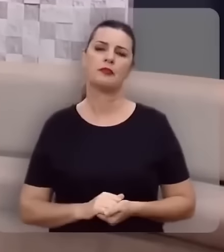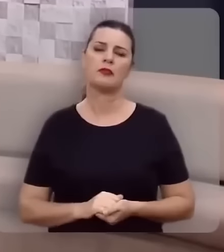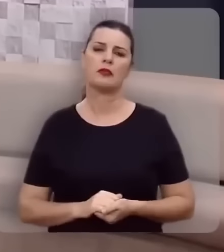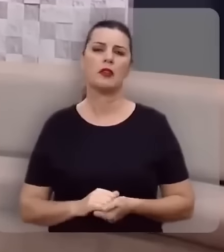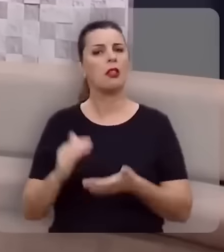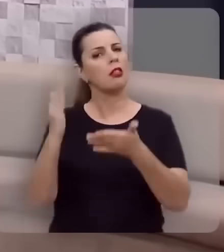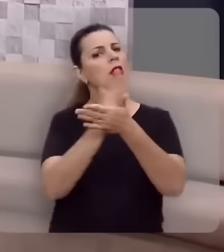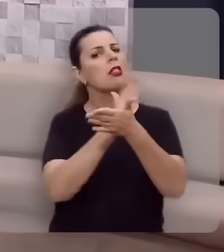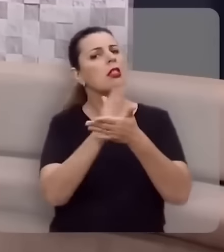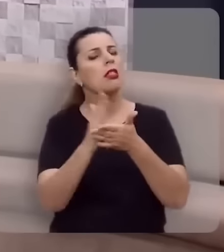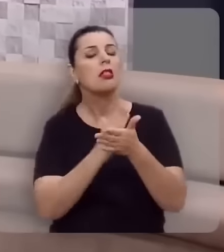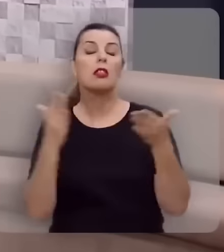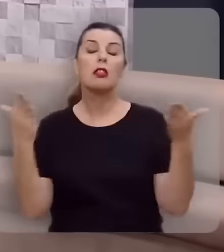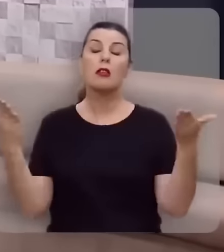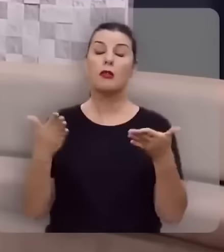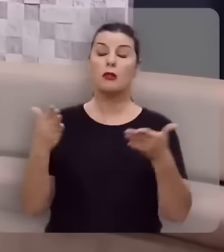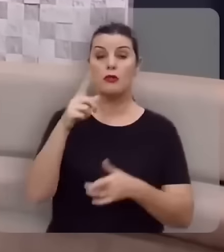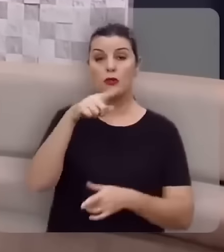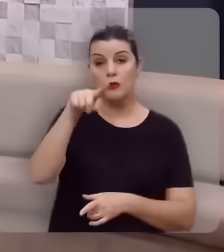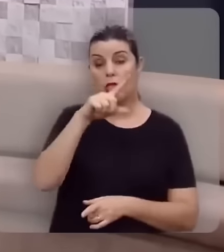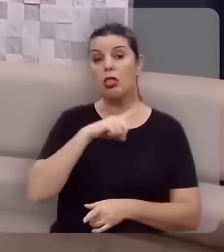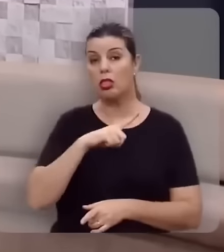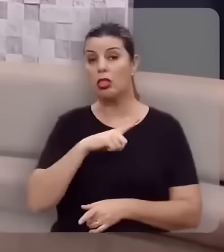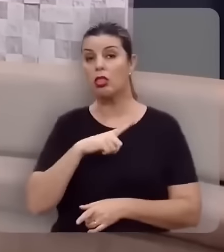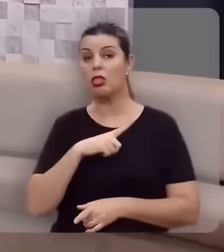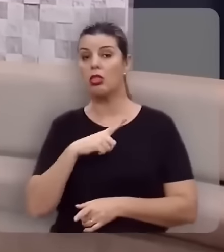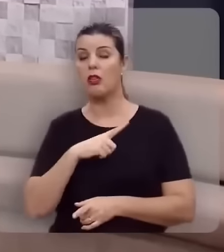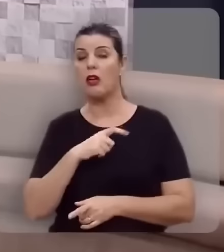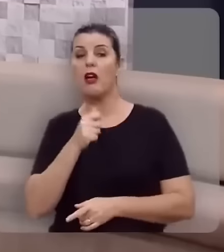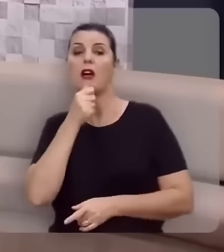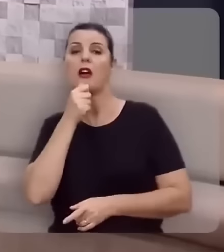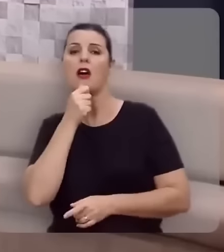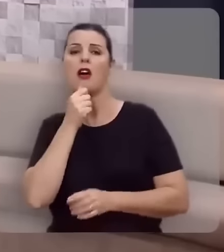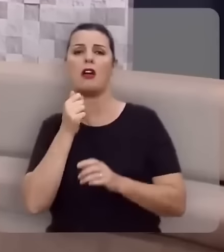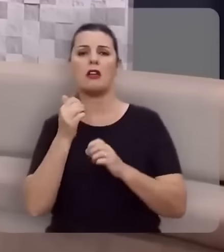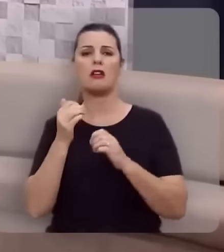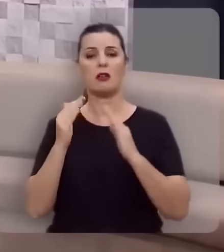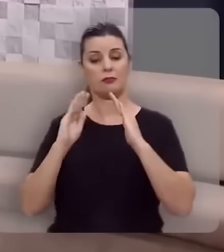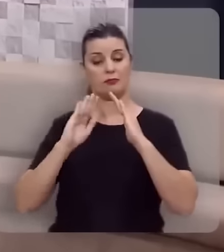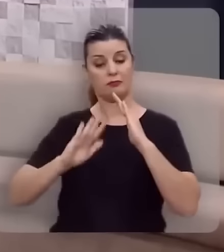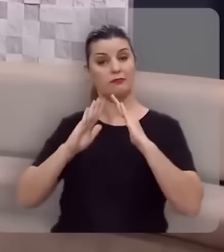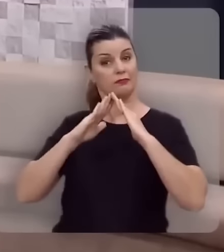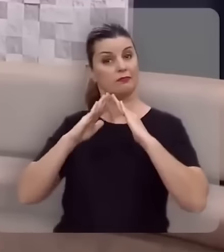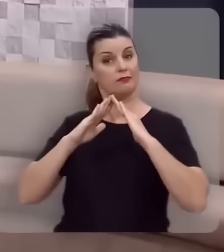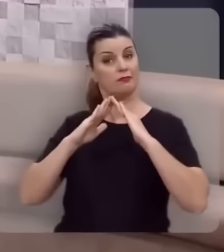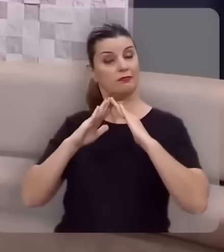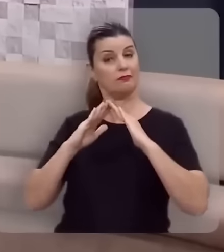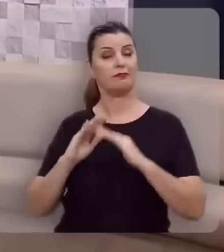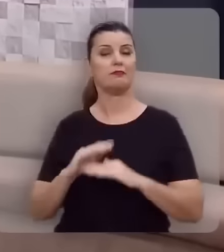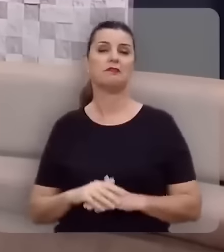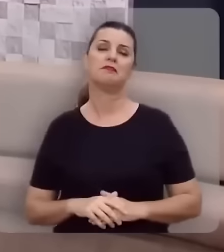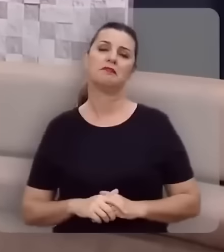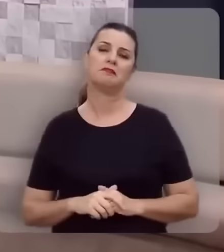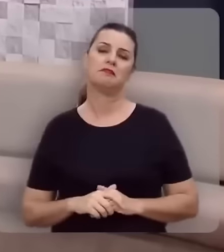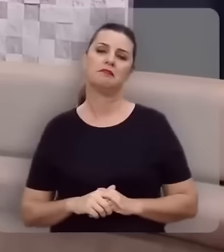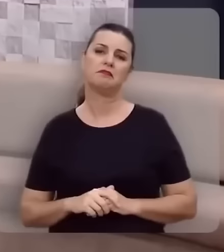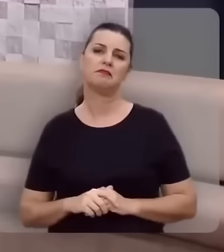Talvez, hoje, você esteja aí ainda em isolamento social, pelo menos parcialmente.